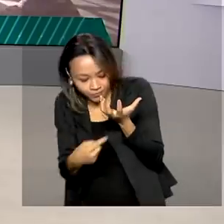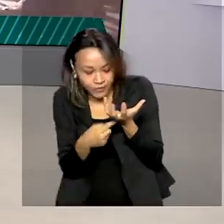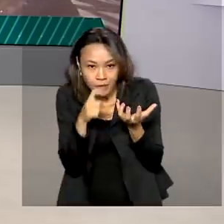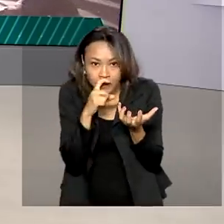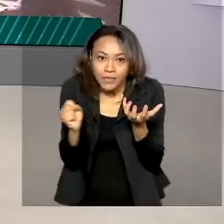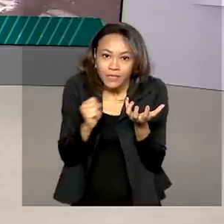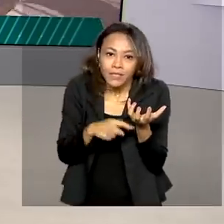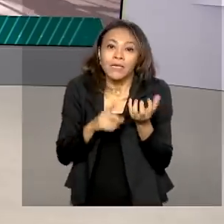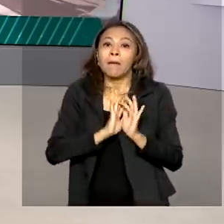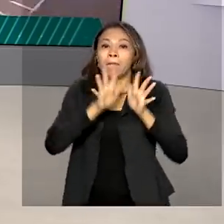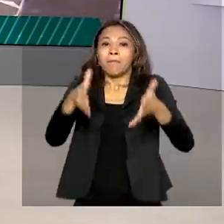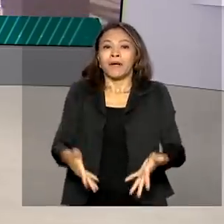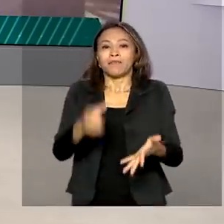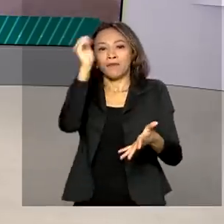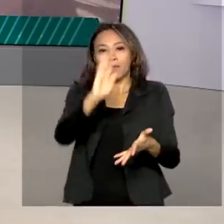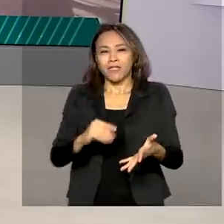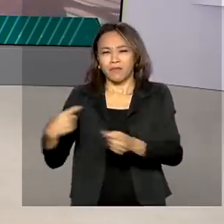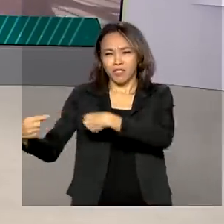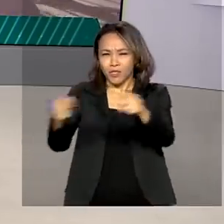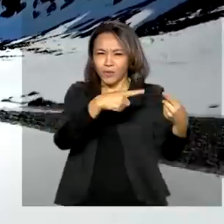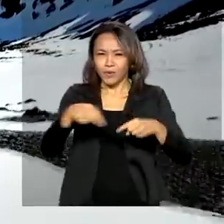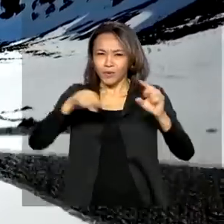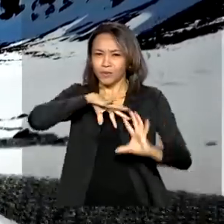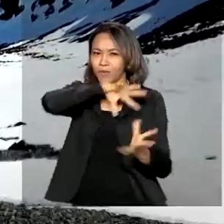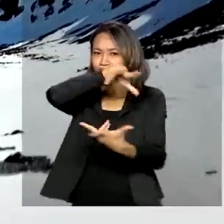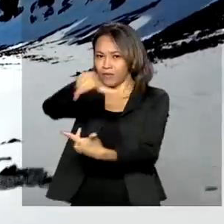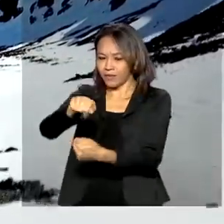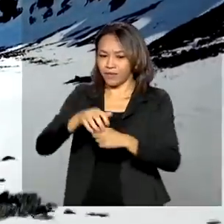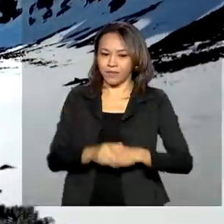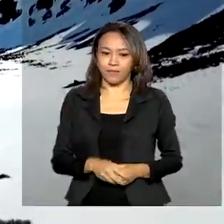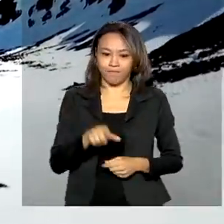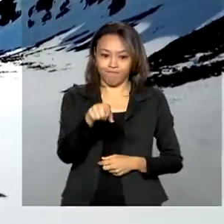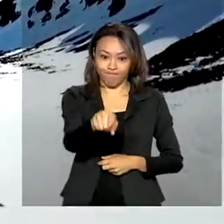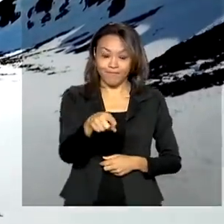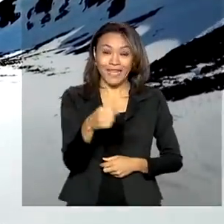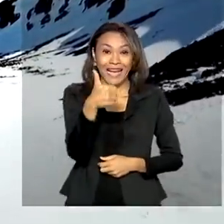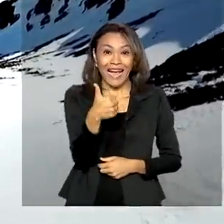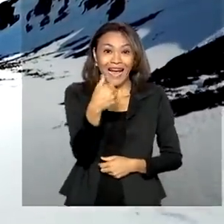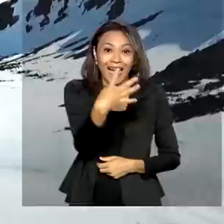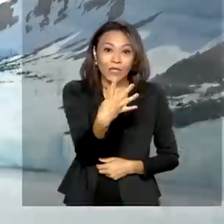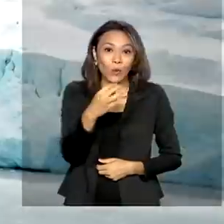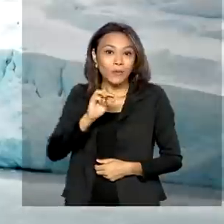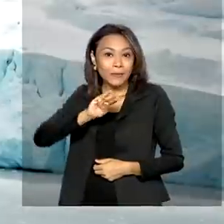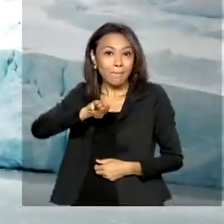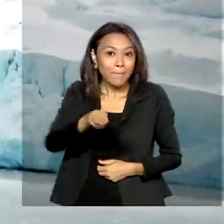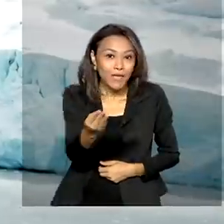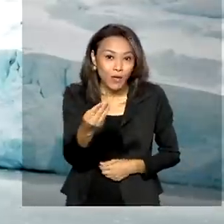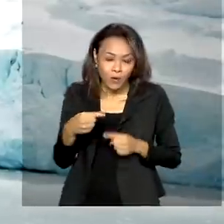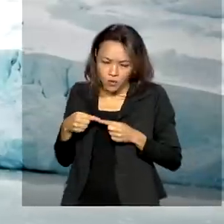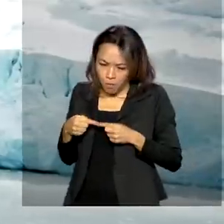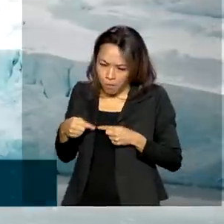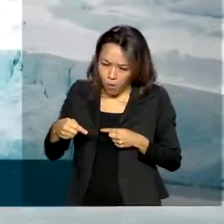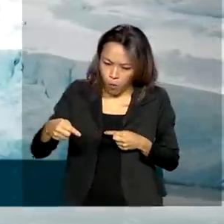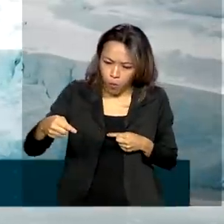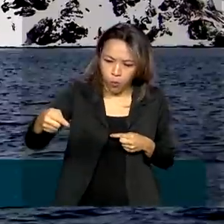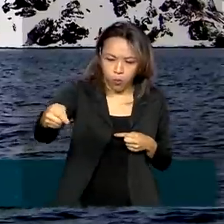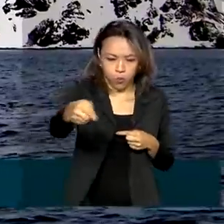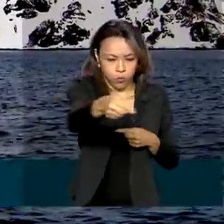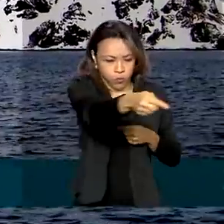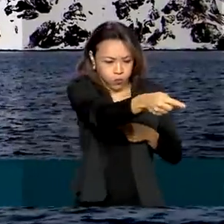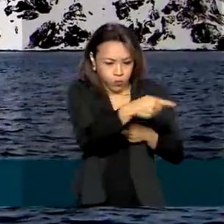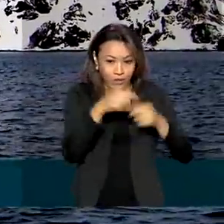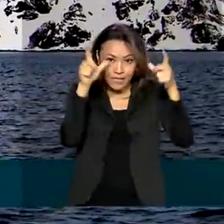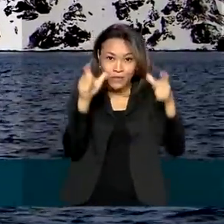discussões internacionais. São 14 milhões de quilômetros quadrados. É aqui no